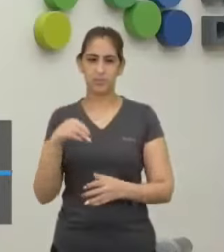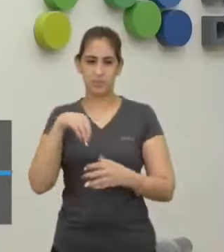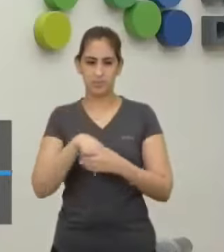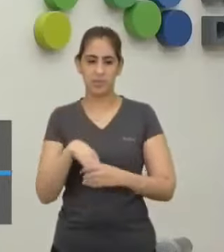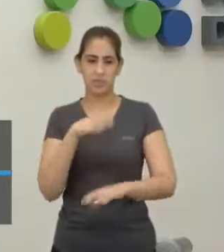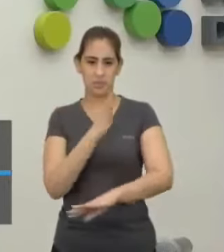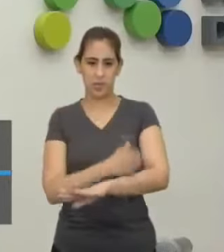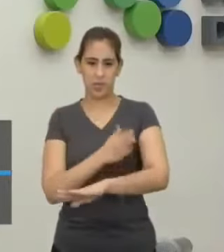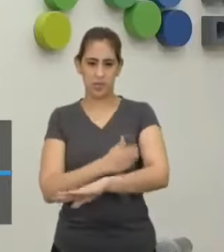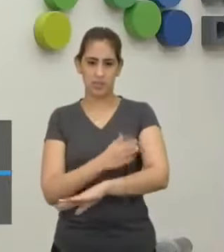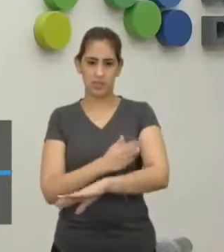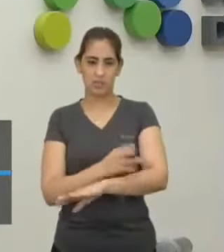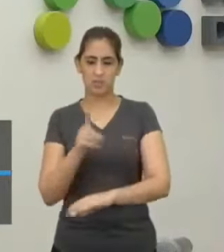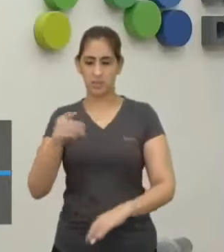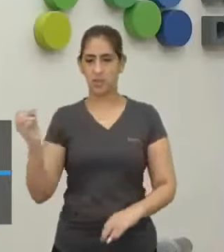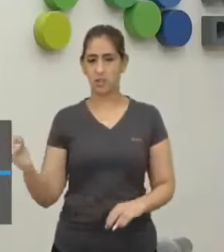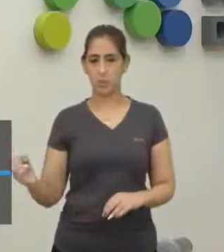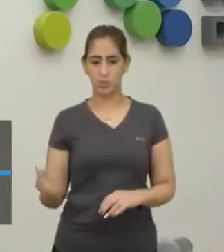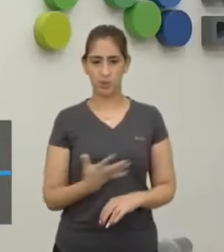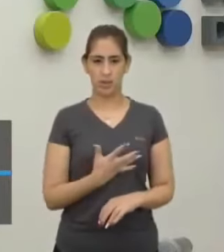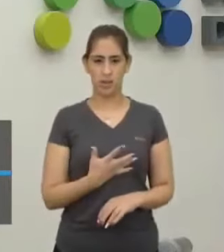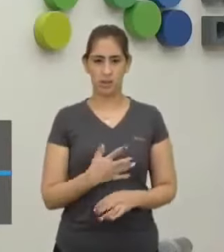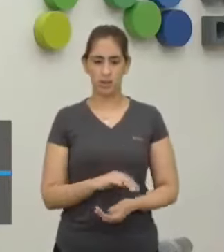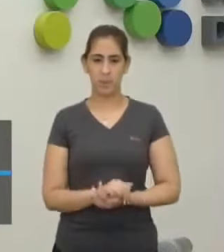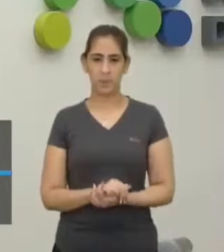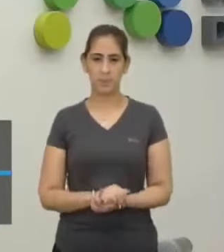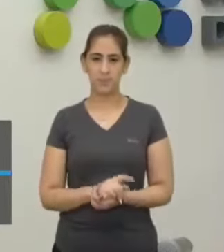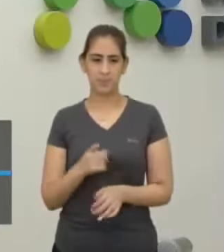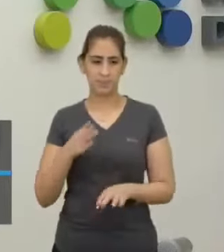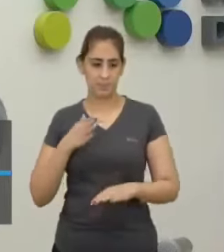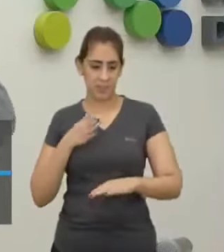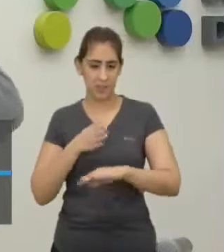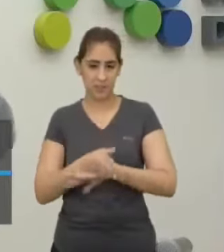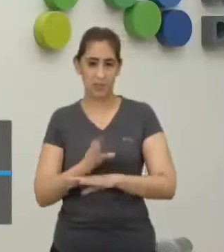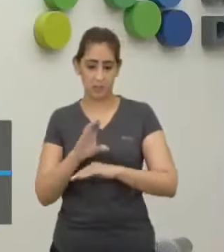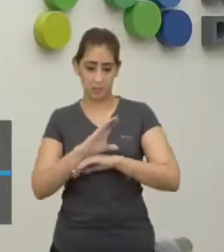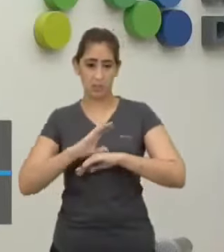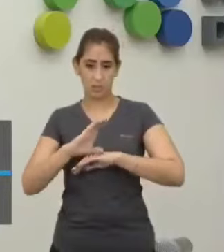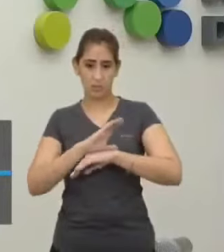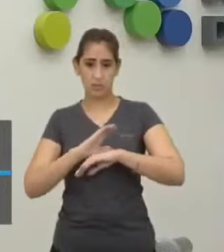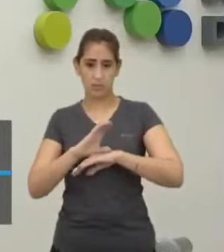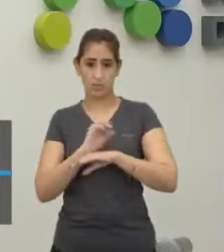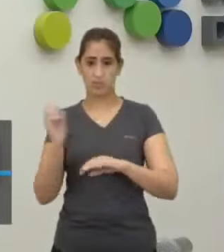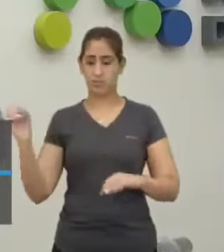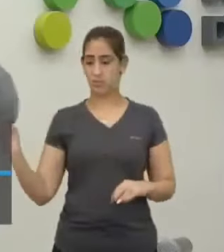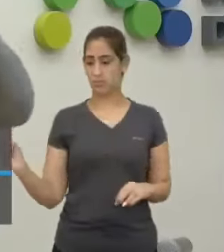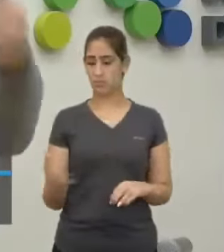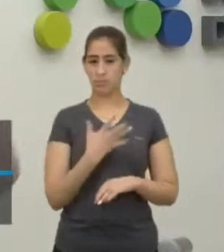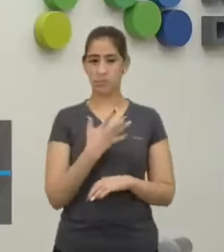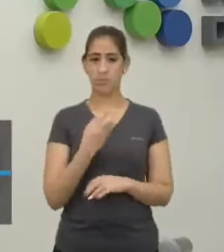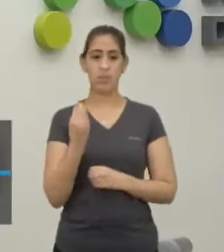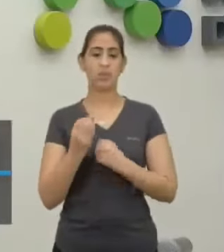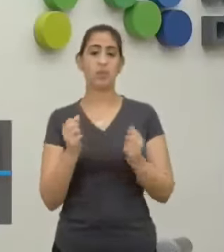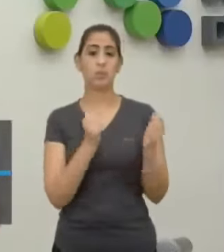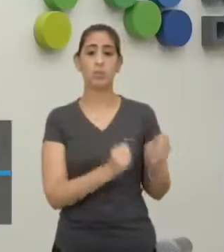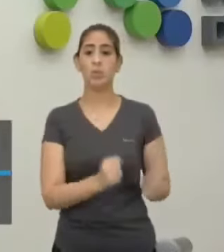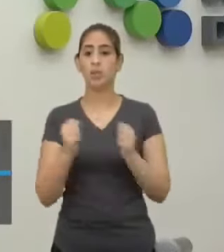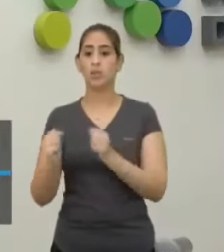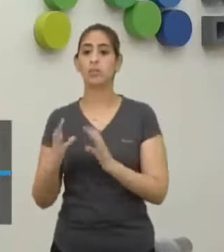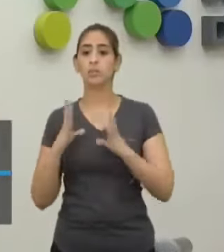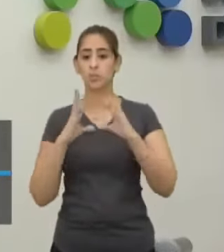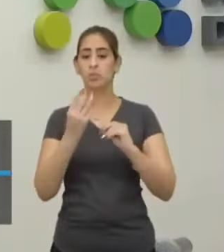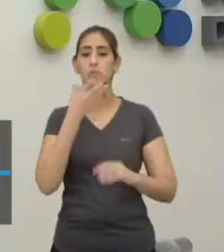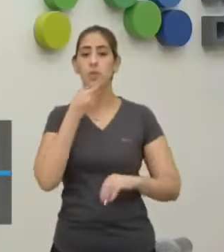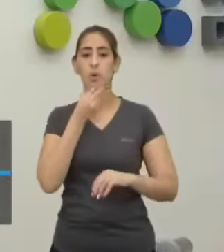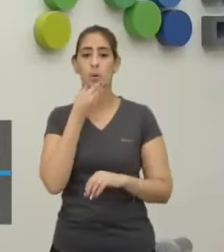Pra Idade Moderna Que vai dar na constituição de um super nobre O mais poderoso entre os